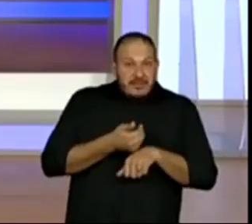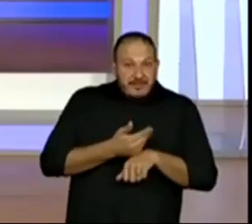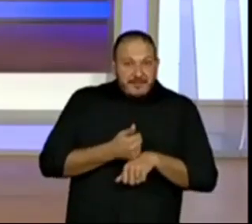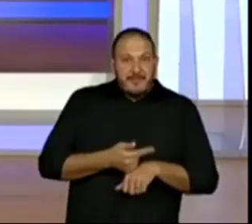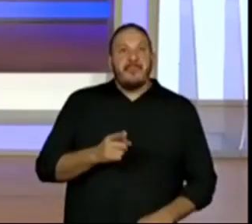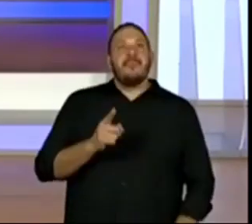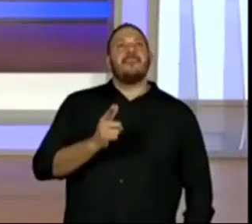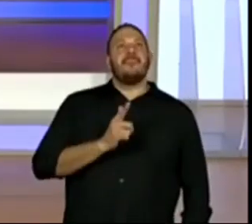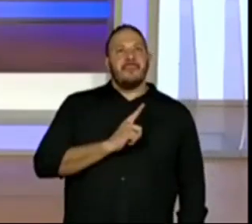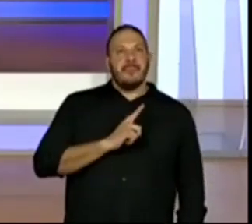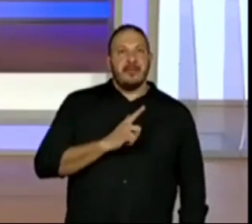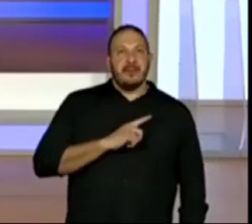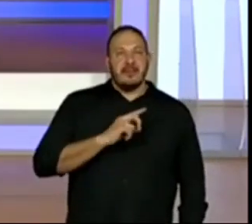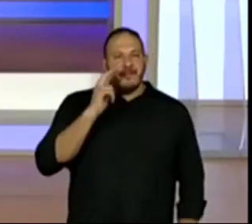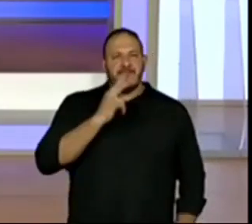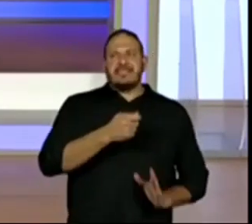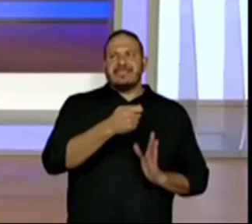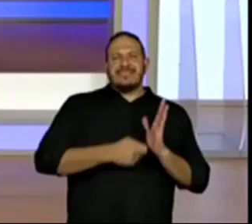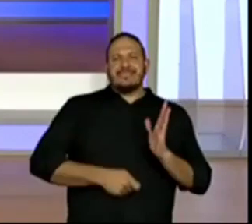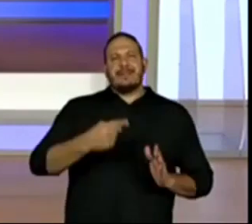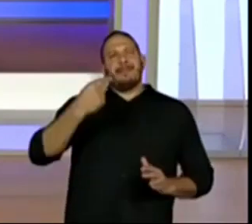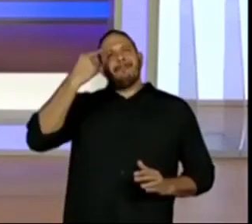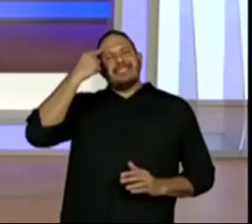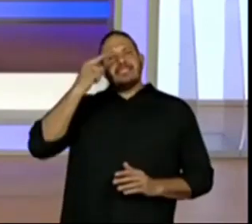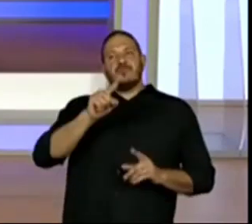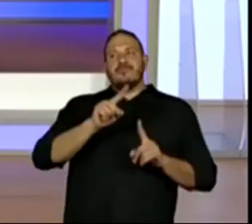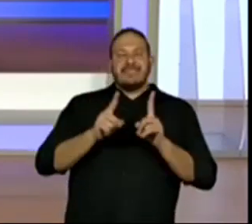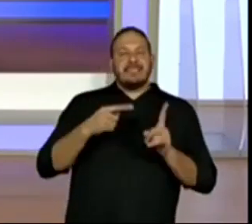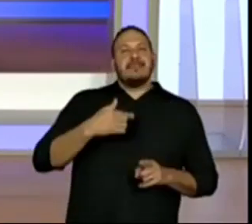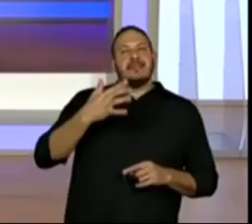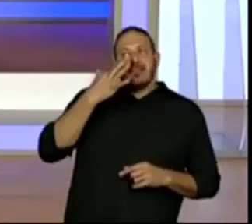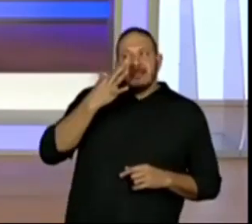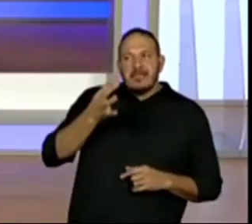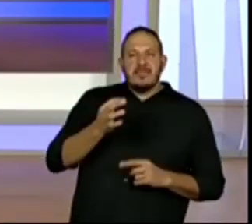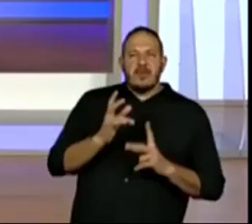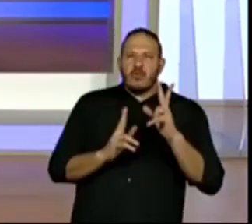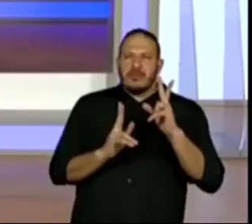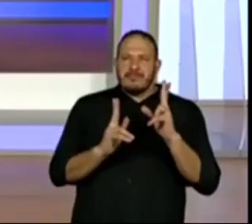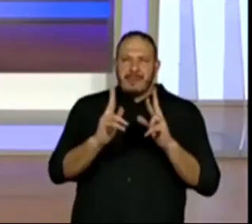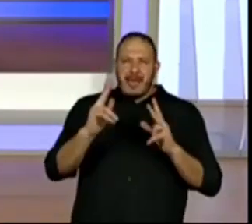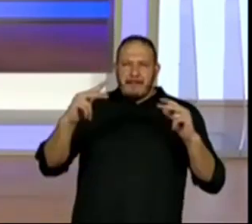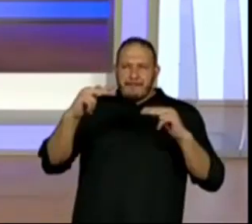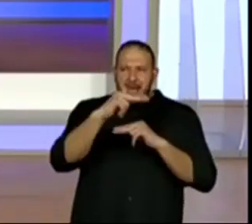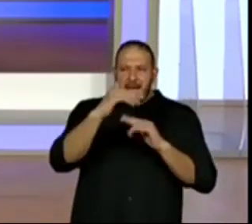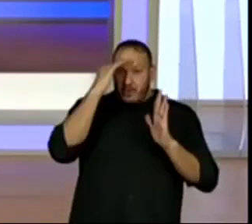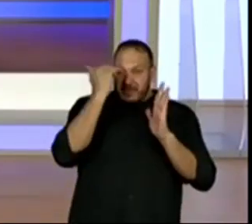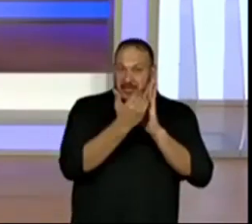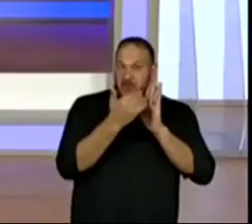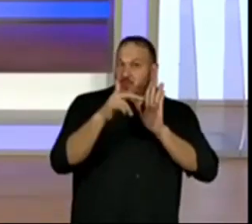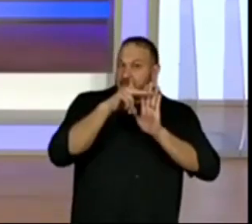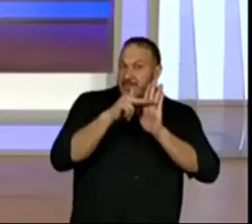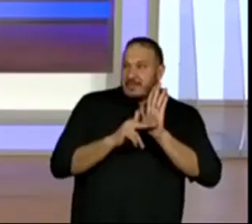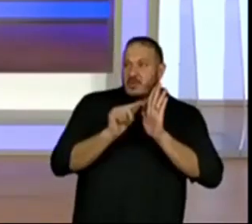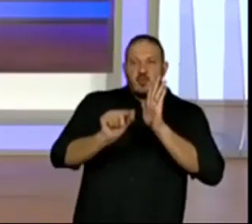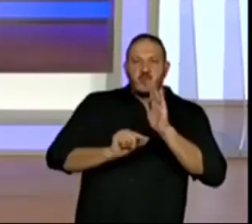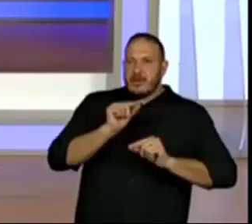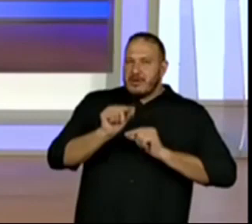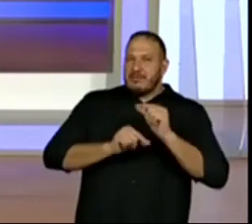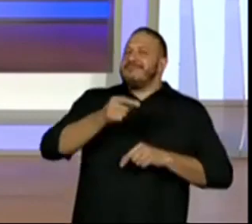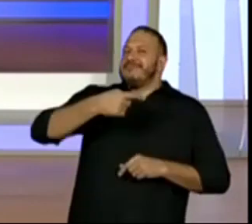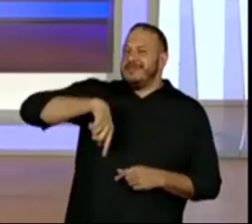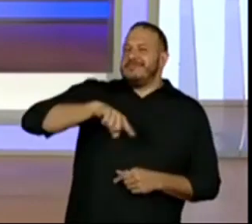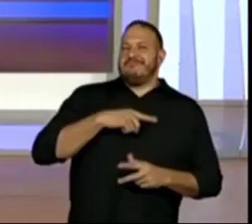voltar nesse texto pensando, prestando em alguns critérios. O que são critérios? Coisas que nós vamos